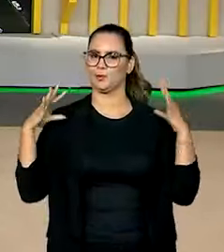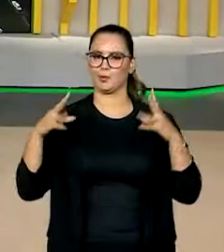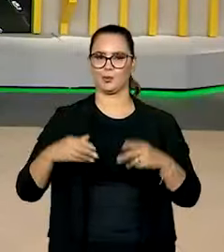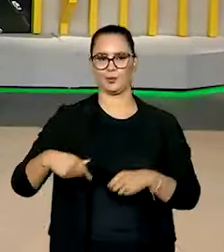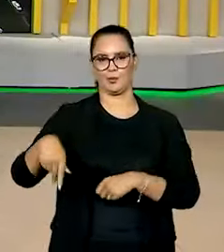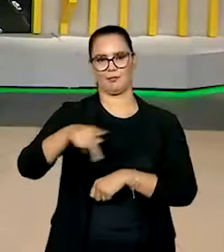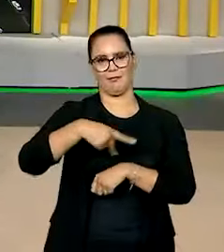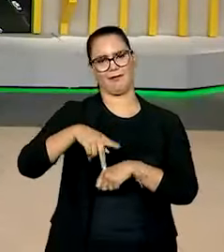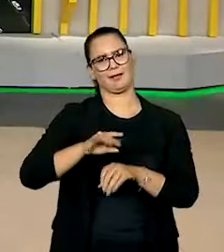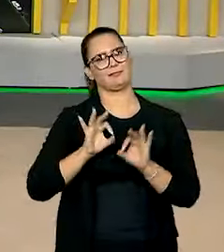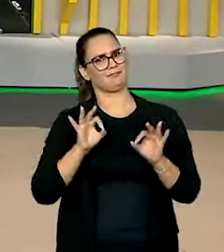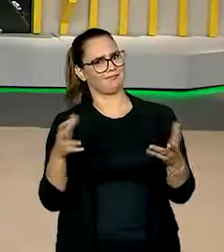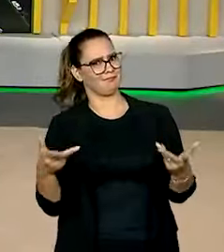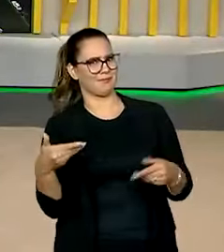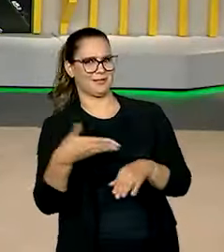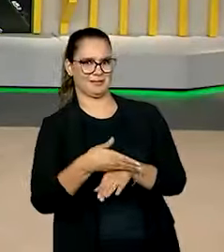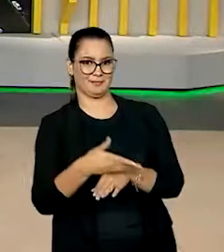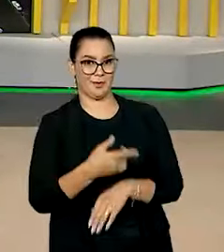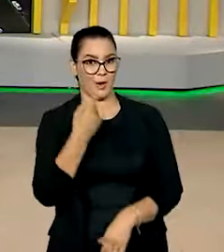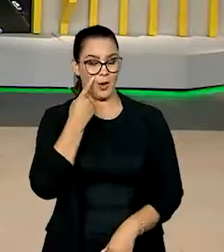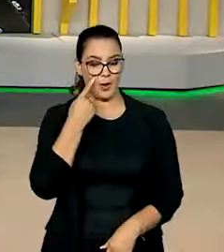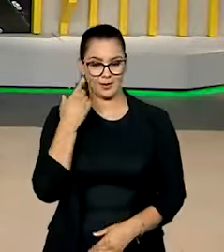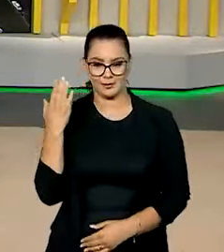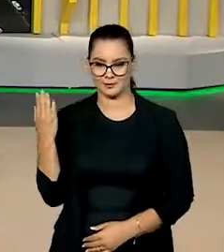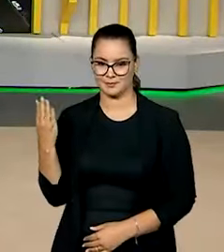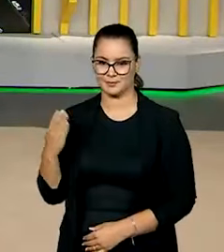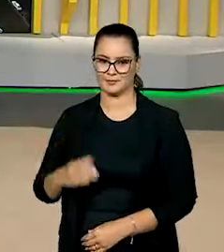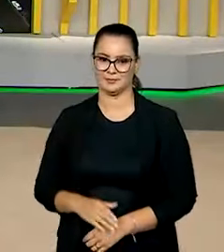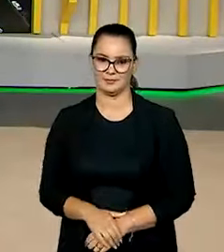país. Imperdível na Ana. Veja aí na reportagem.